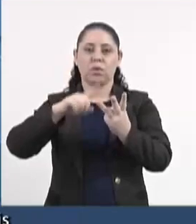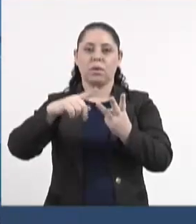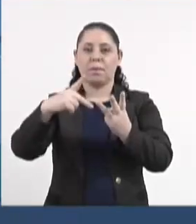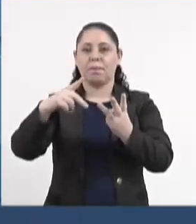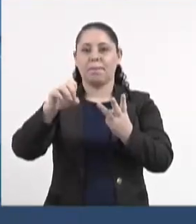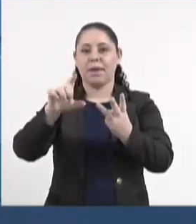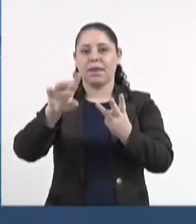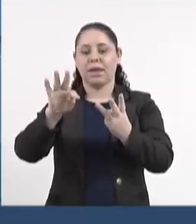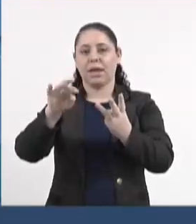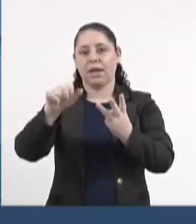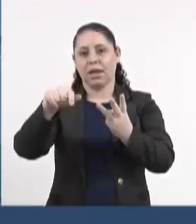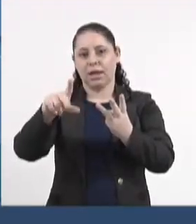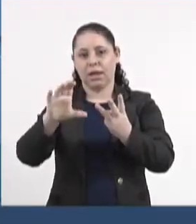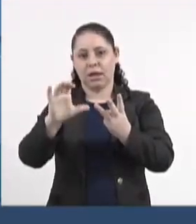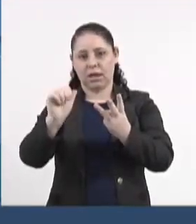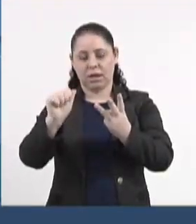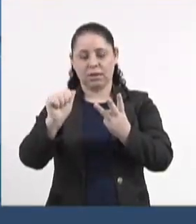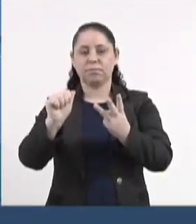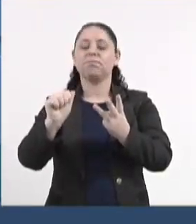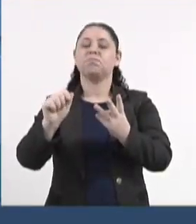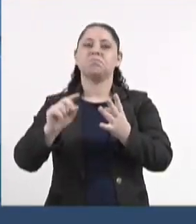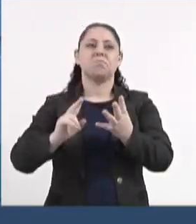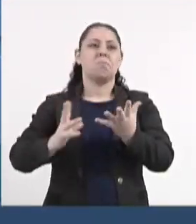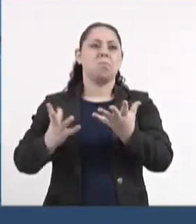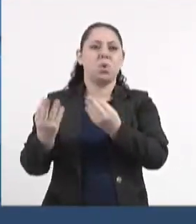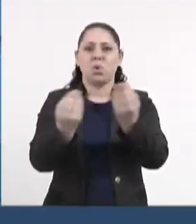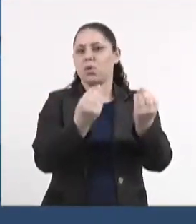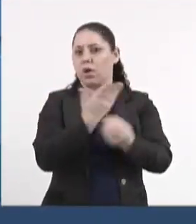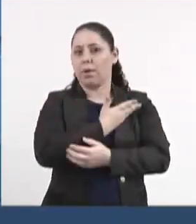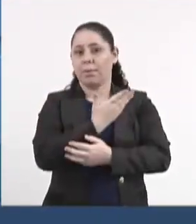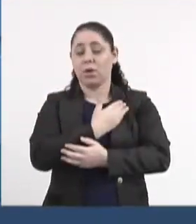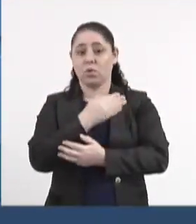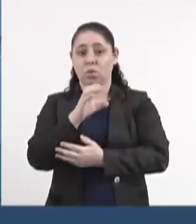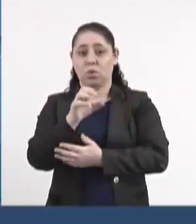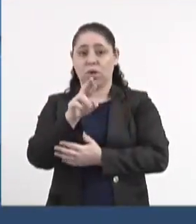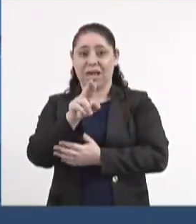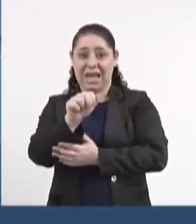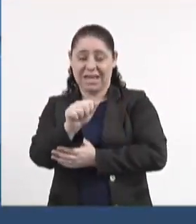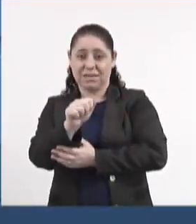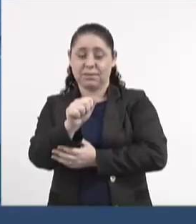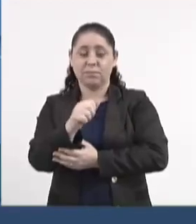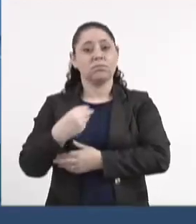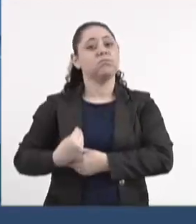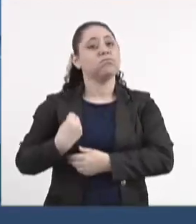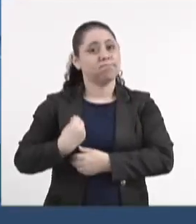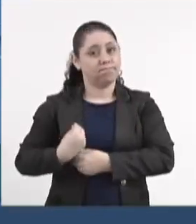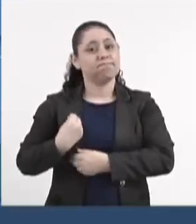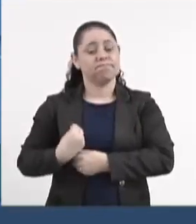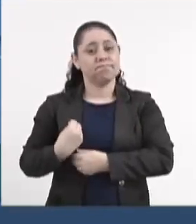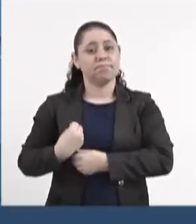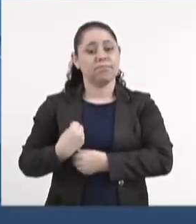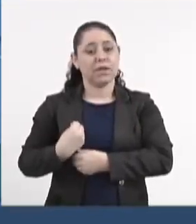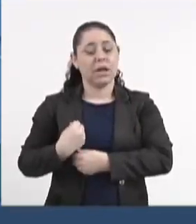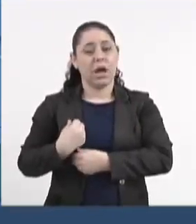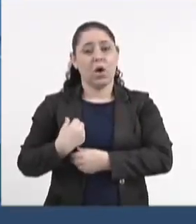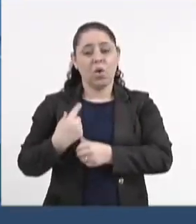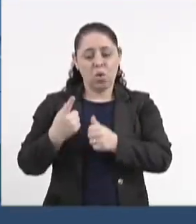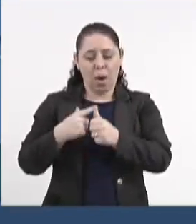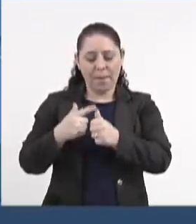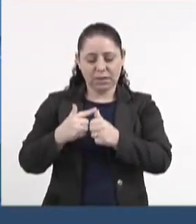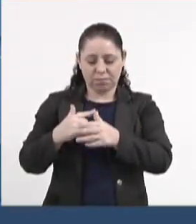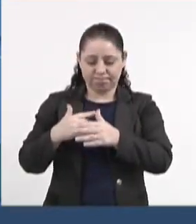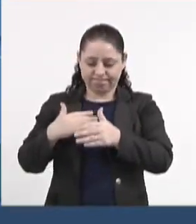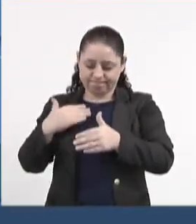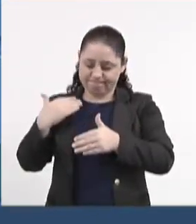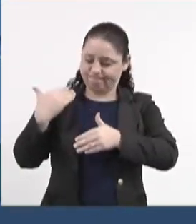Linka, vários amigos do CREA participaram, foi o passo inicial